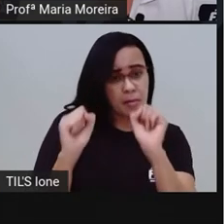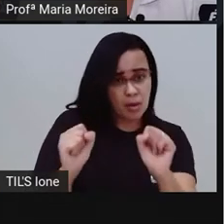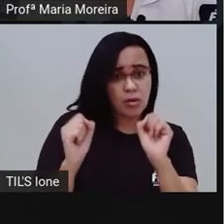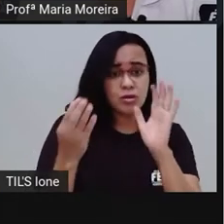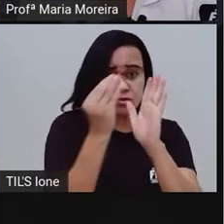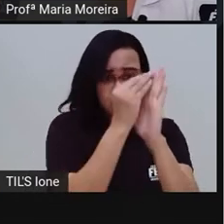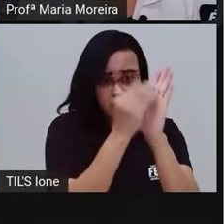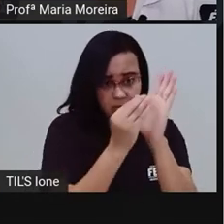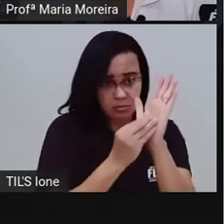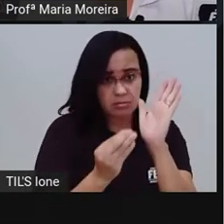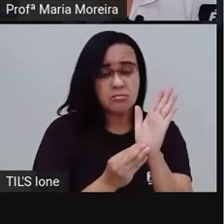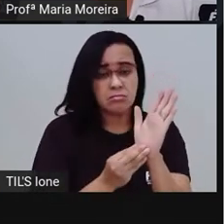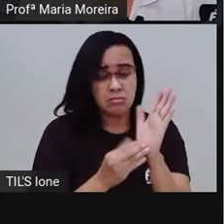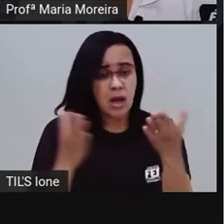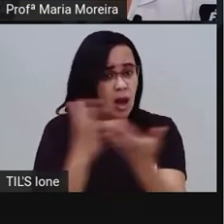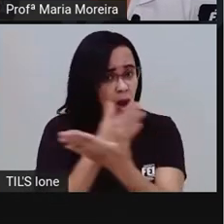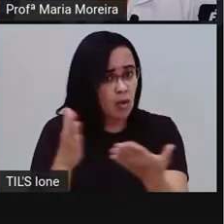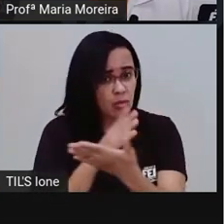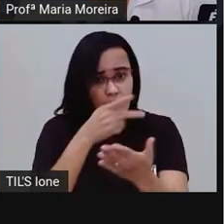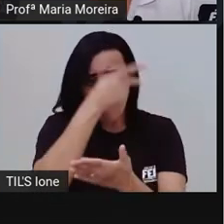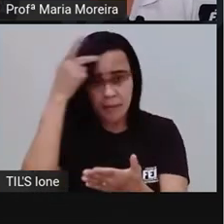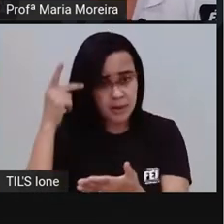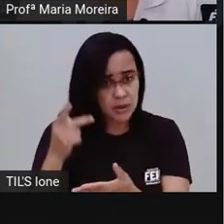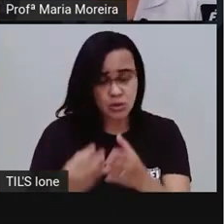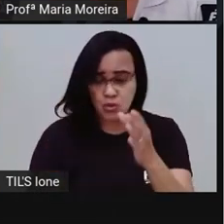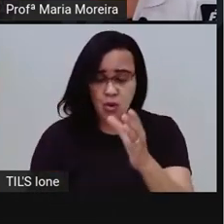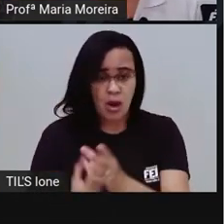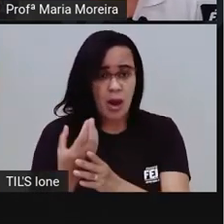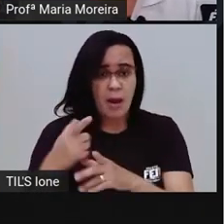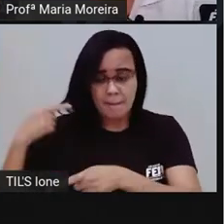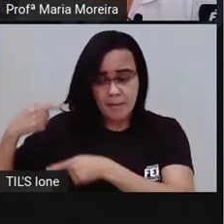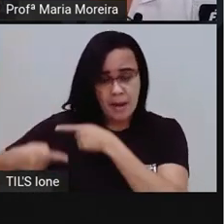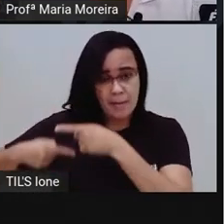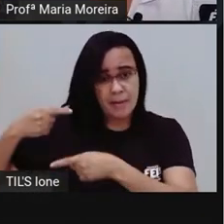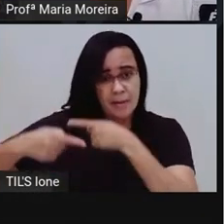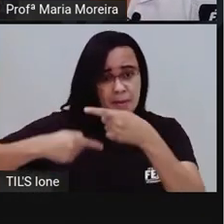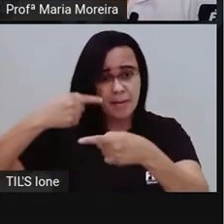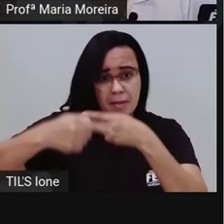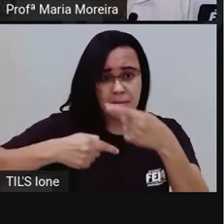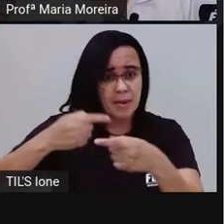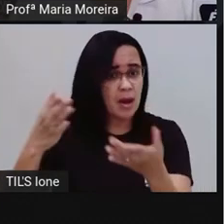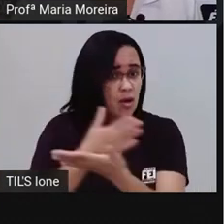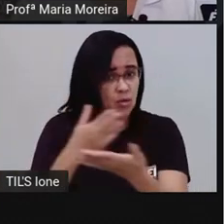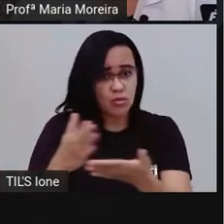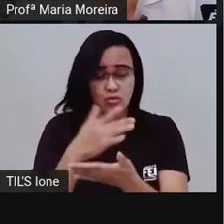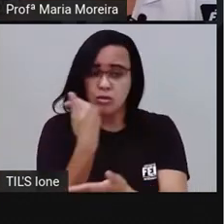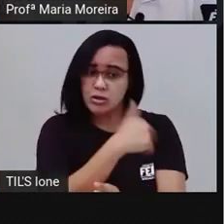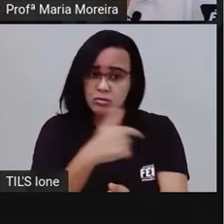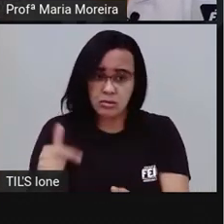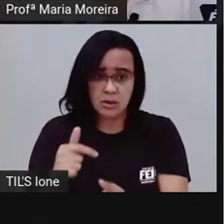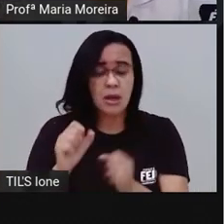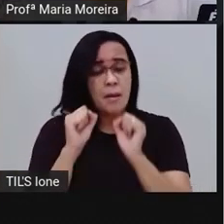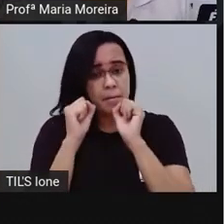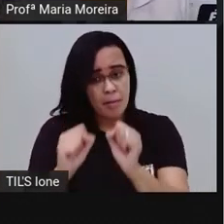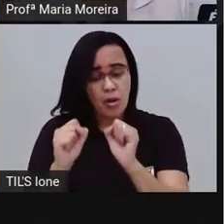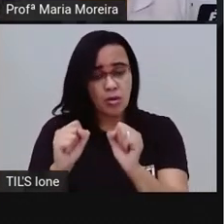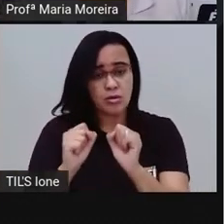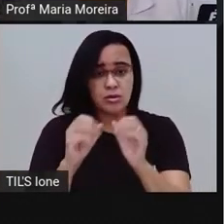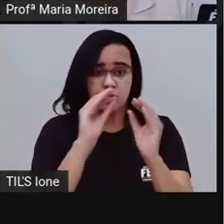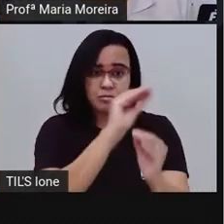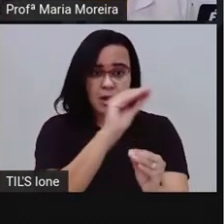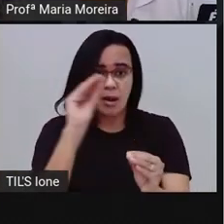das nossas origens, né? E por isso, devem ser acrescentadas ao lado. Então, tem sempre alguém que faz, ah, não, é aquela tia nossa de